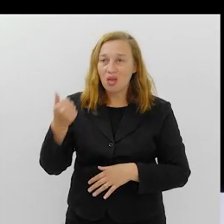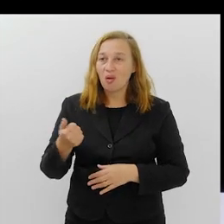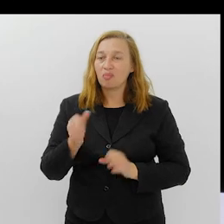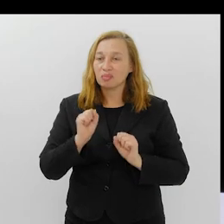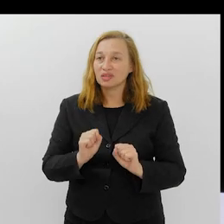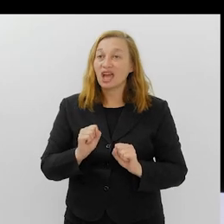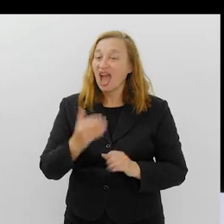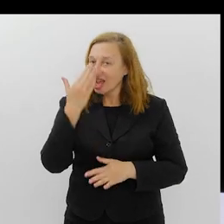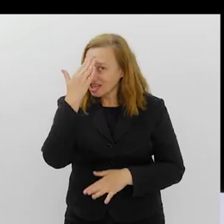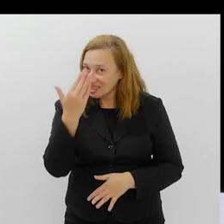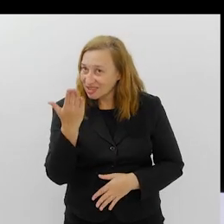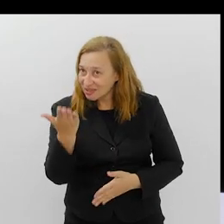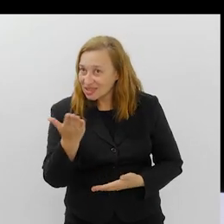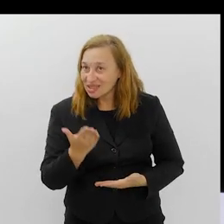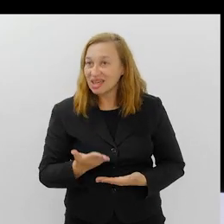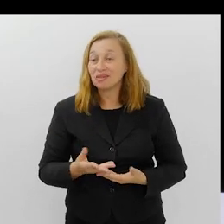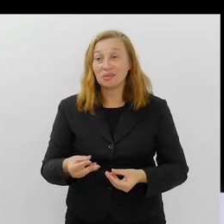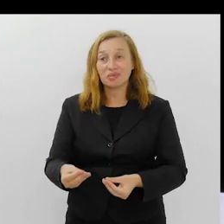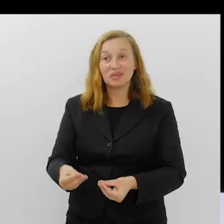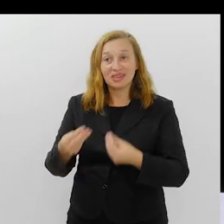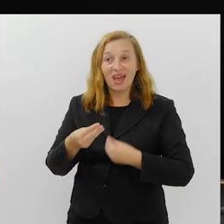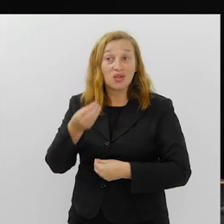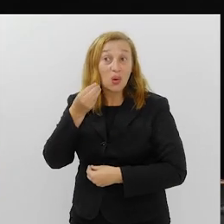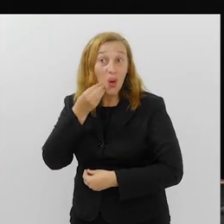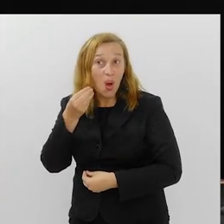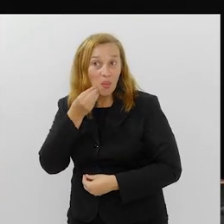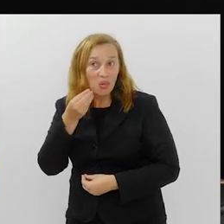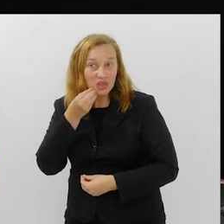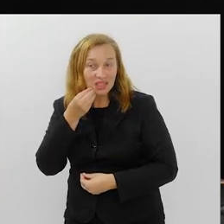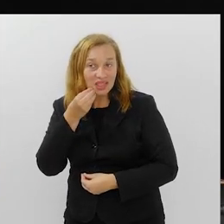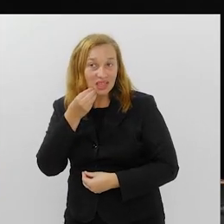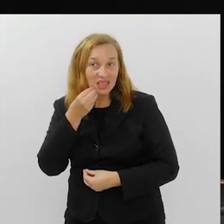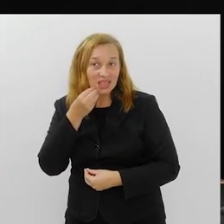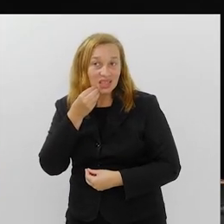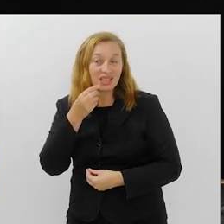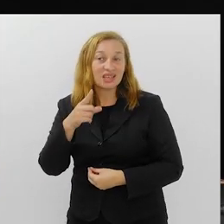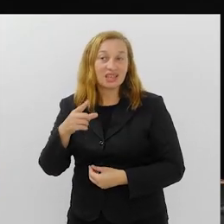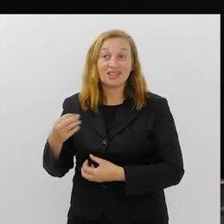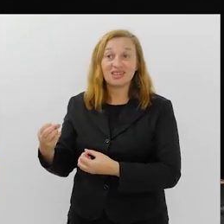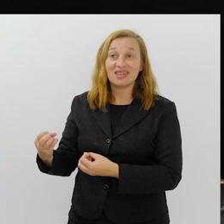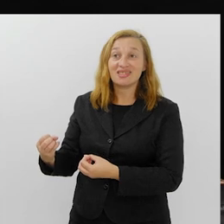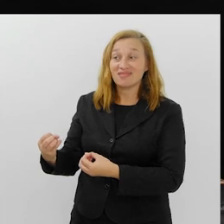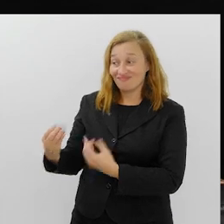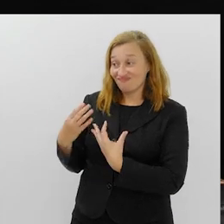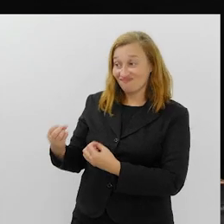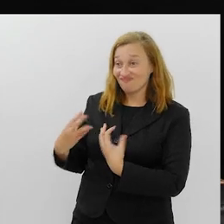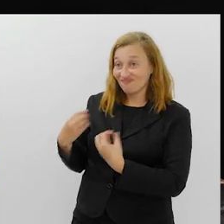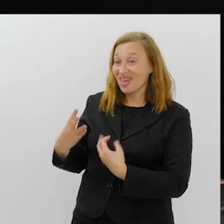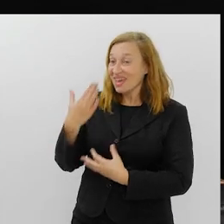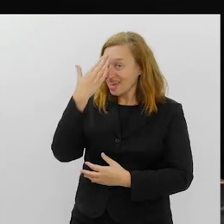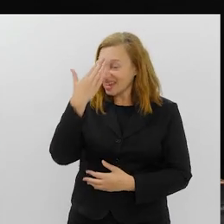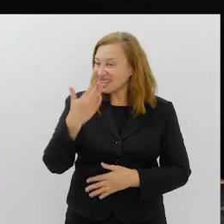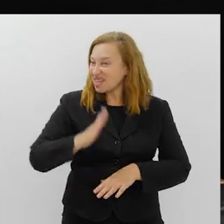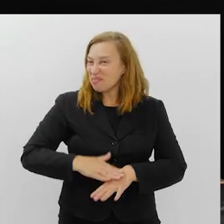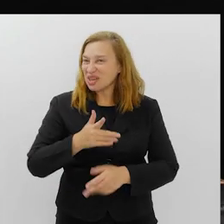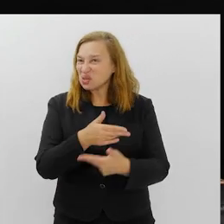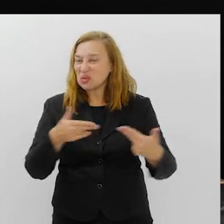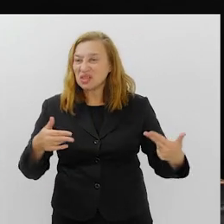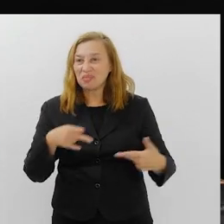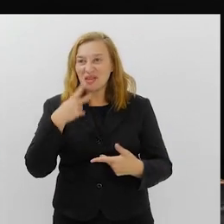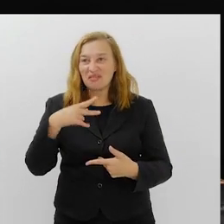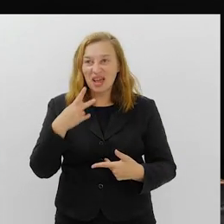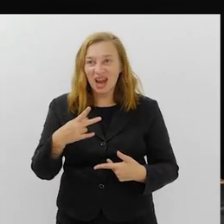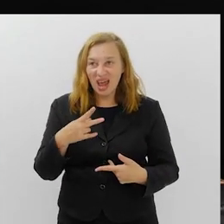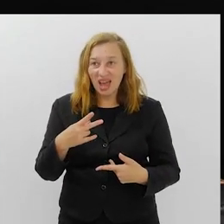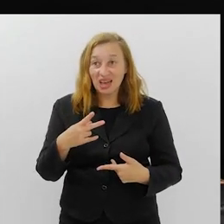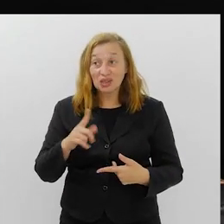maneira você. Então, eu te agradeço muito por ter me dado essa oportunidade de ter aula com você e agradeço muito a você aqui. Acho que a tem muito mais